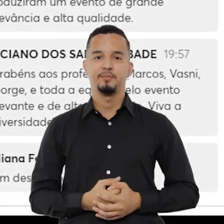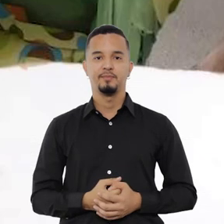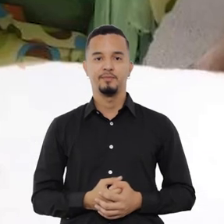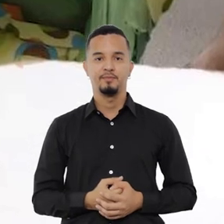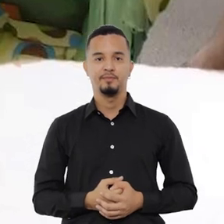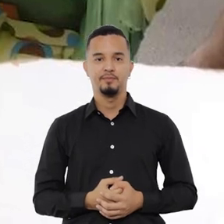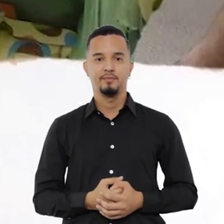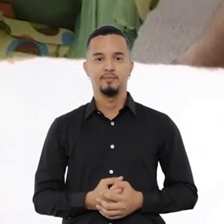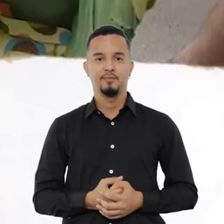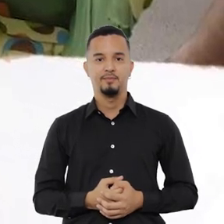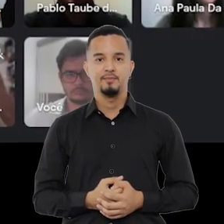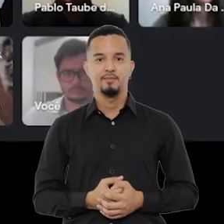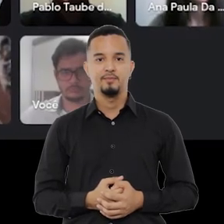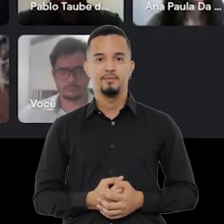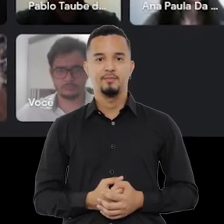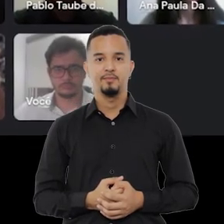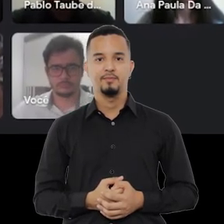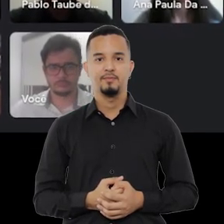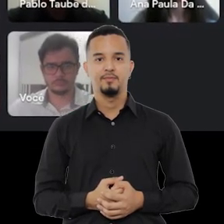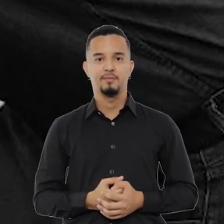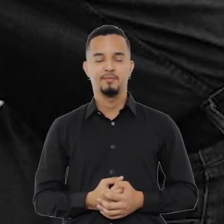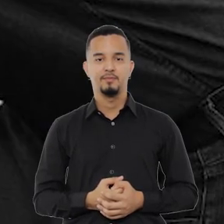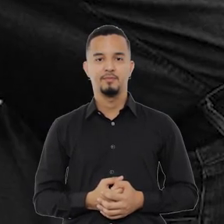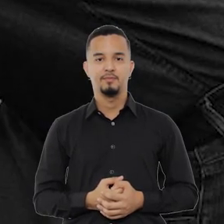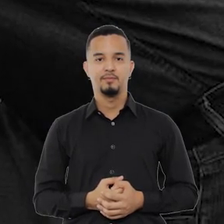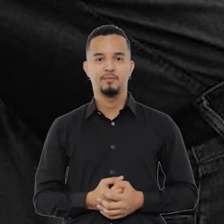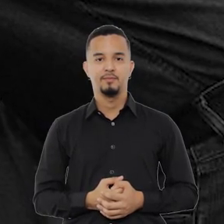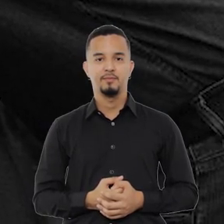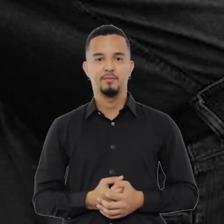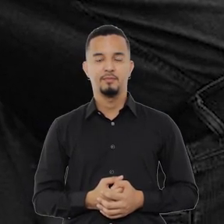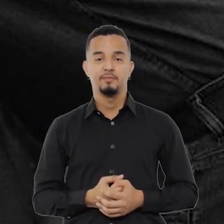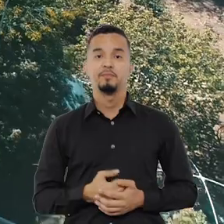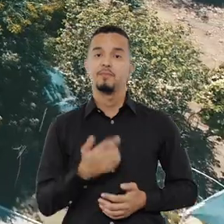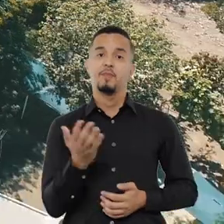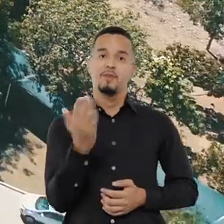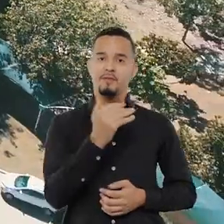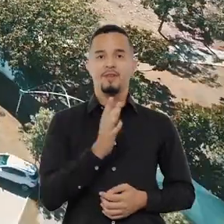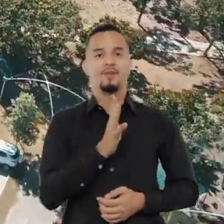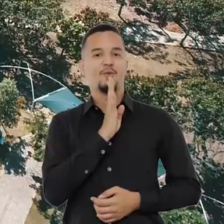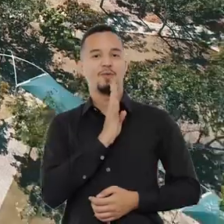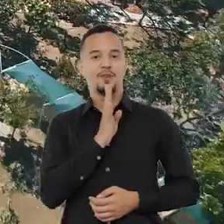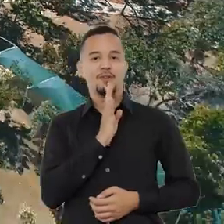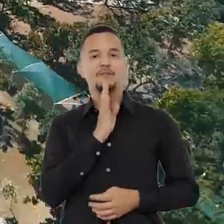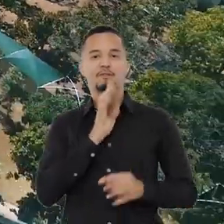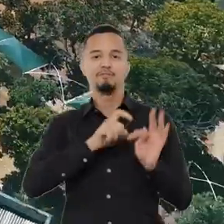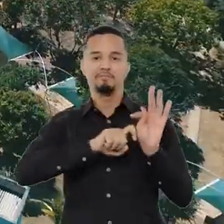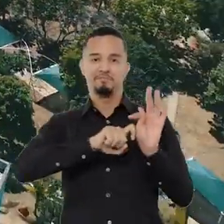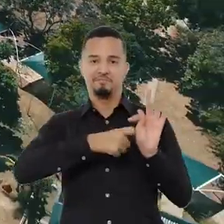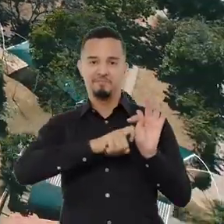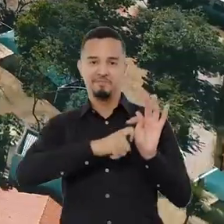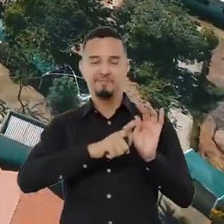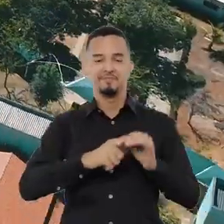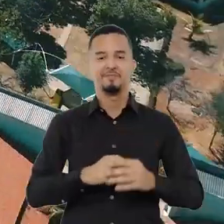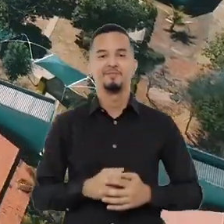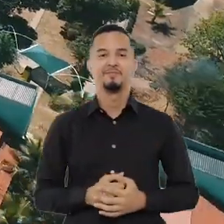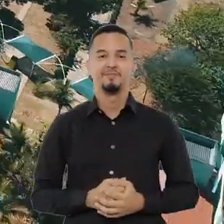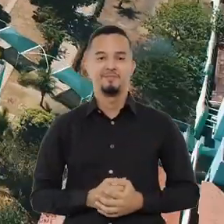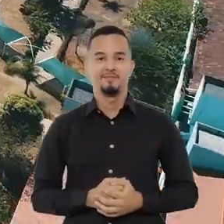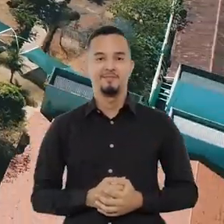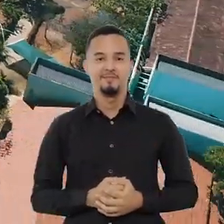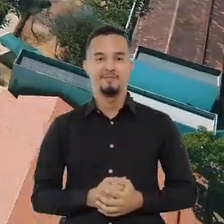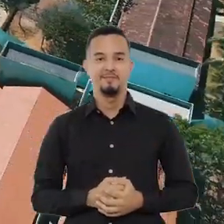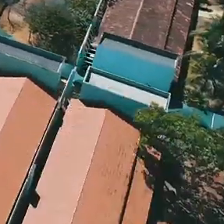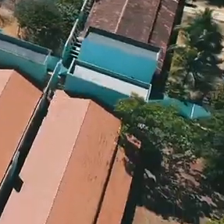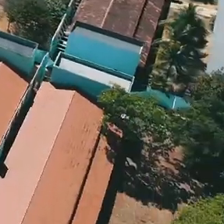-3363-9408. Venha conhecer o campus da UFT de Porto